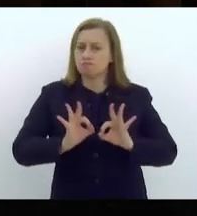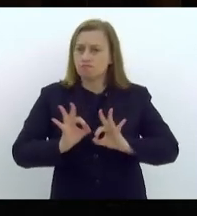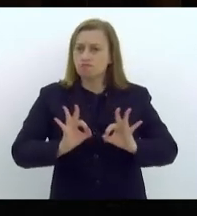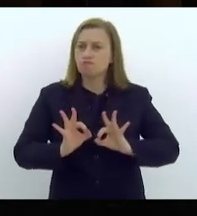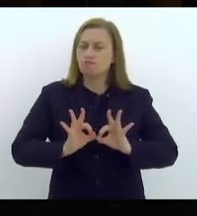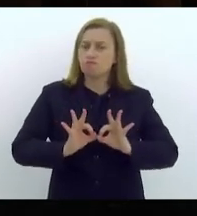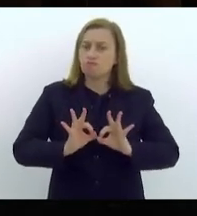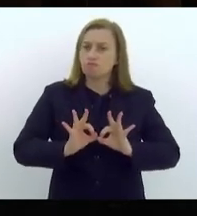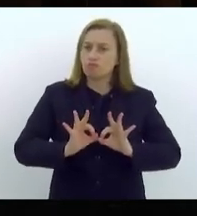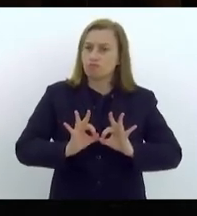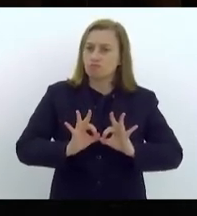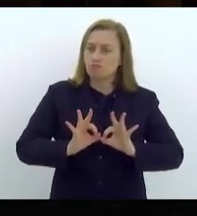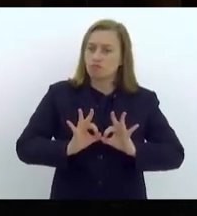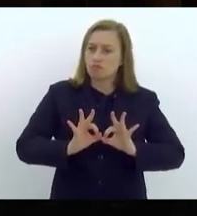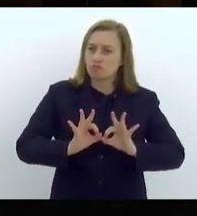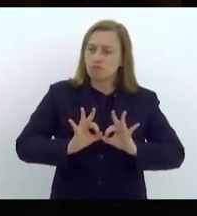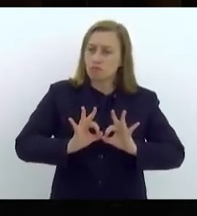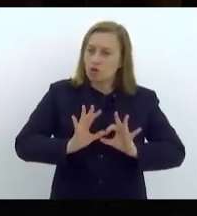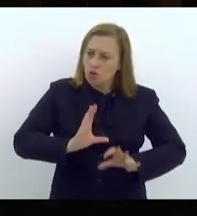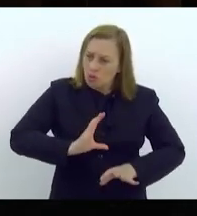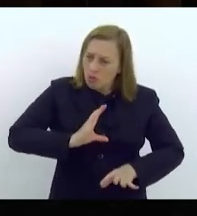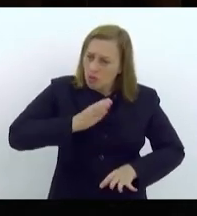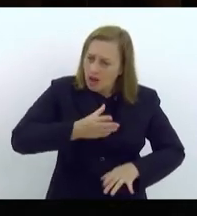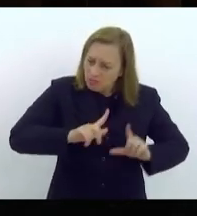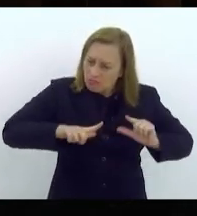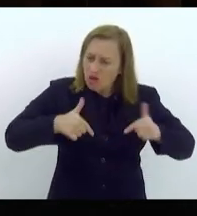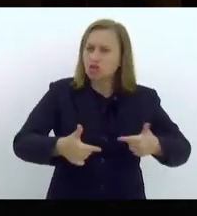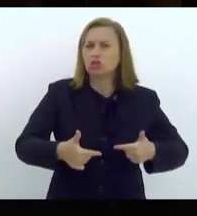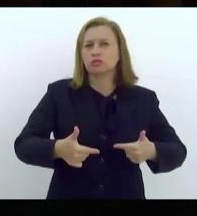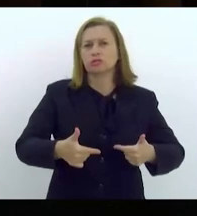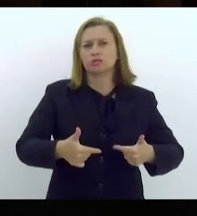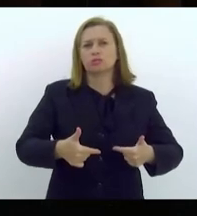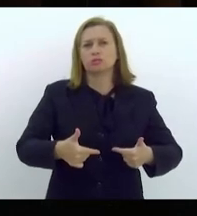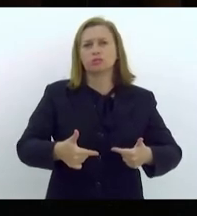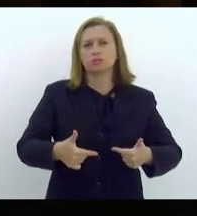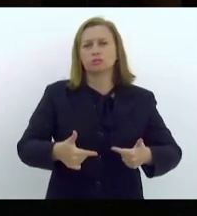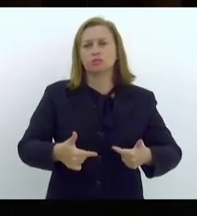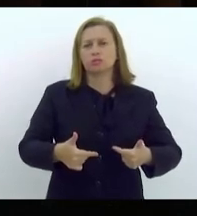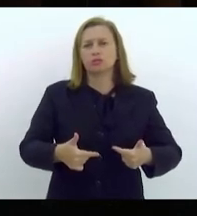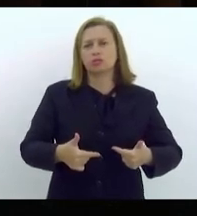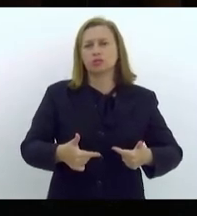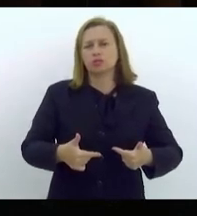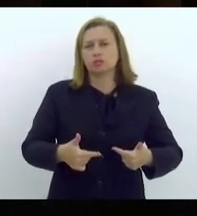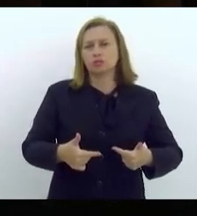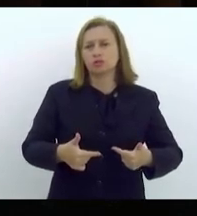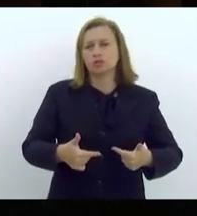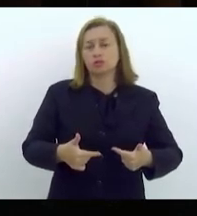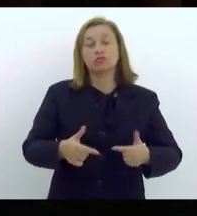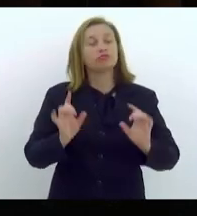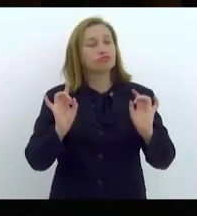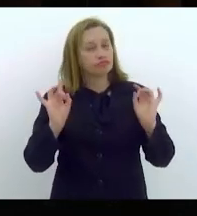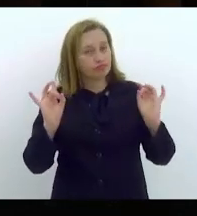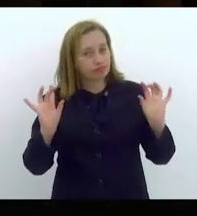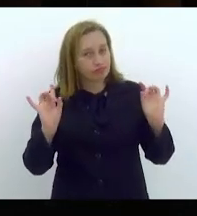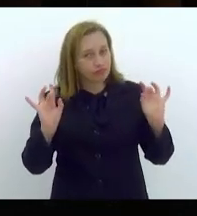enfrentá-la e, em especial,